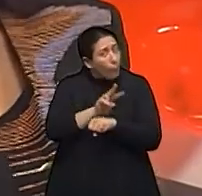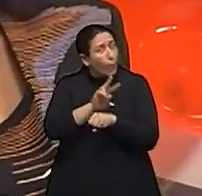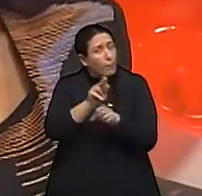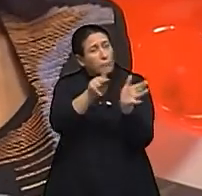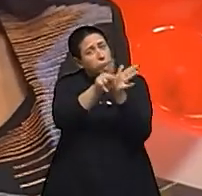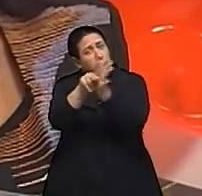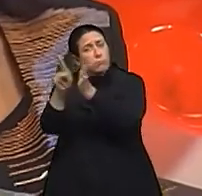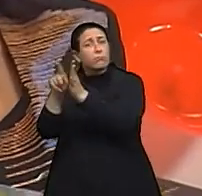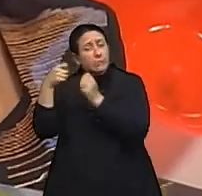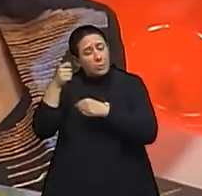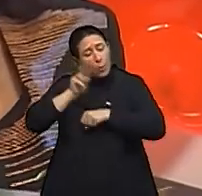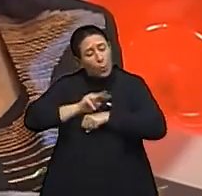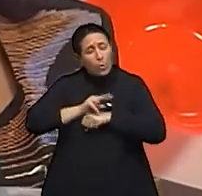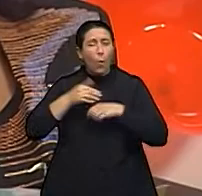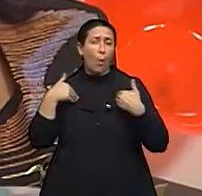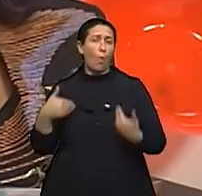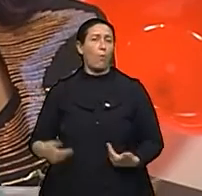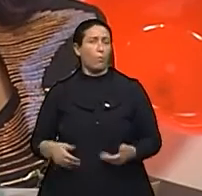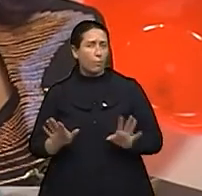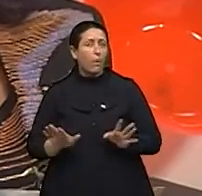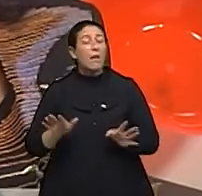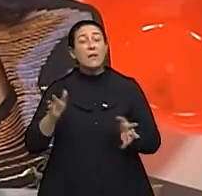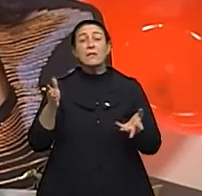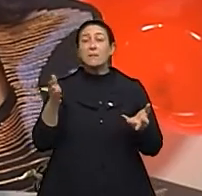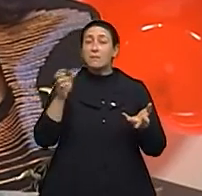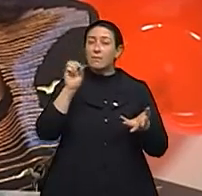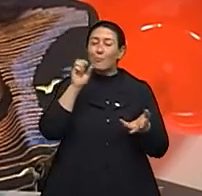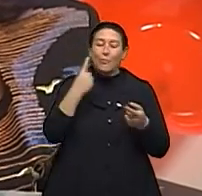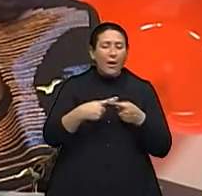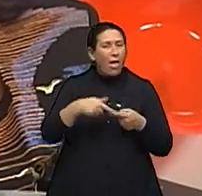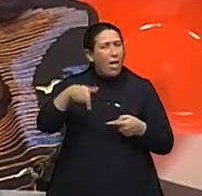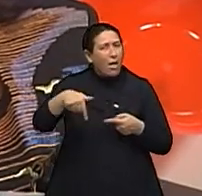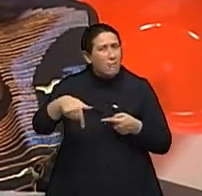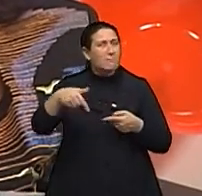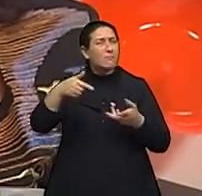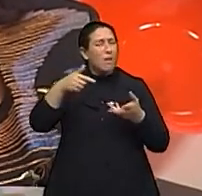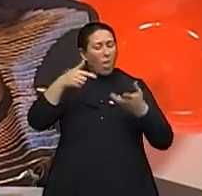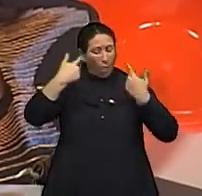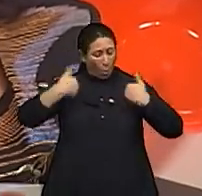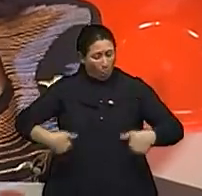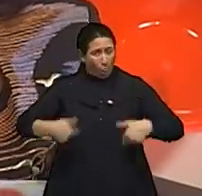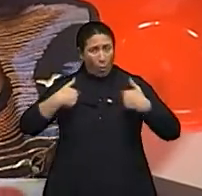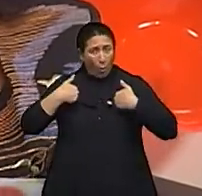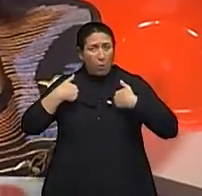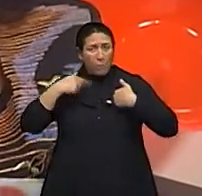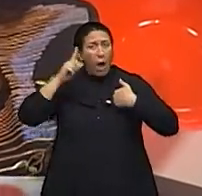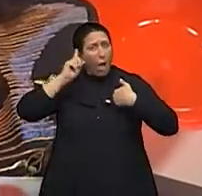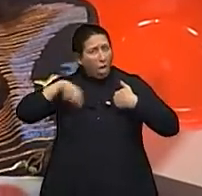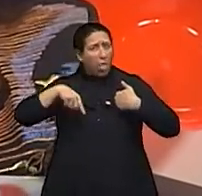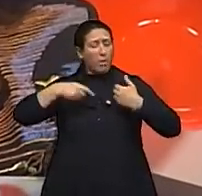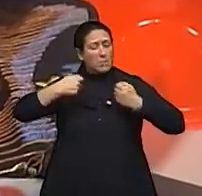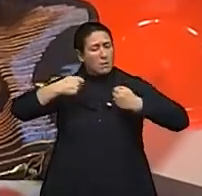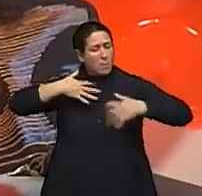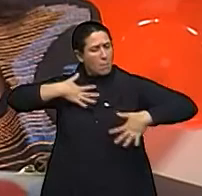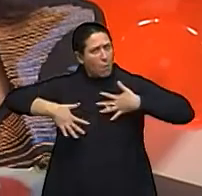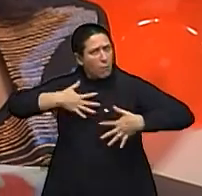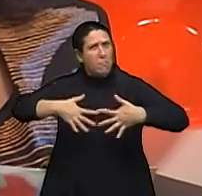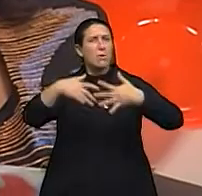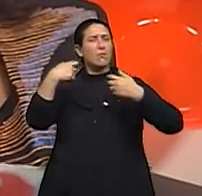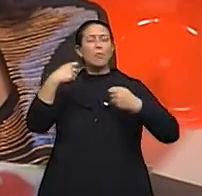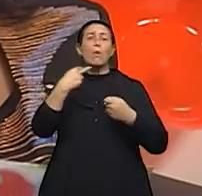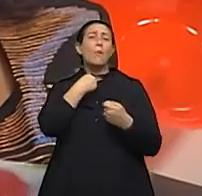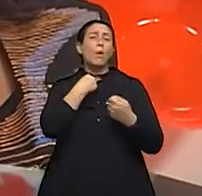né? Cada um tem que cuidar do seu corpo. Isso aqui é uma máquina que foi feita para andar em movimento. Ela não foi feita para carregar